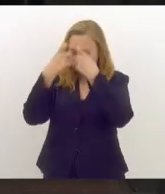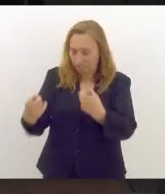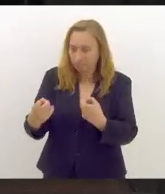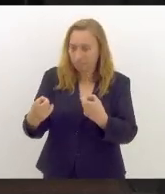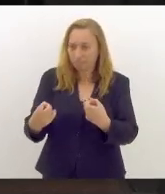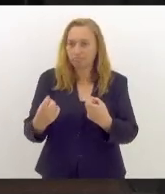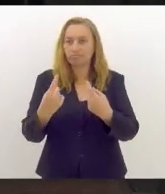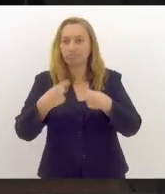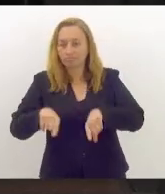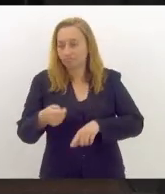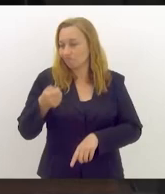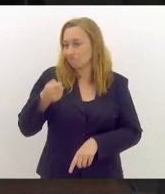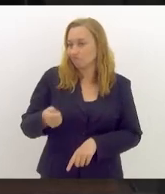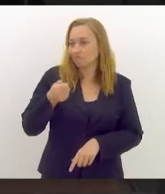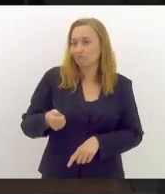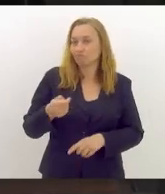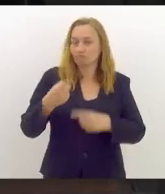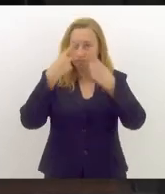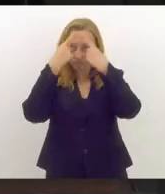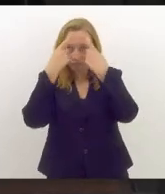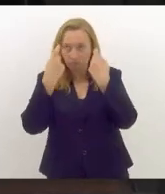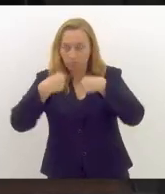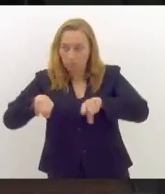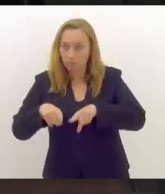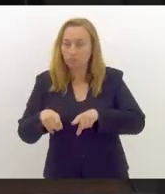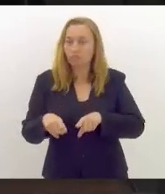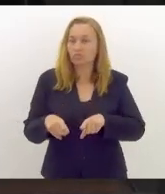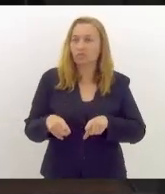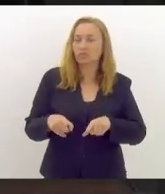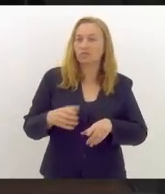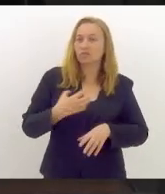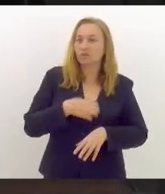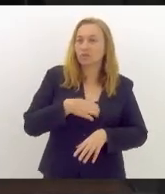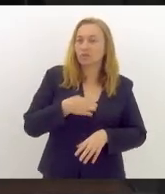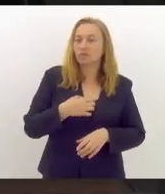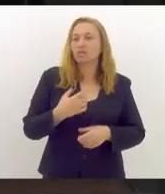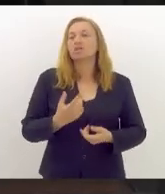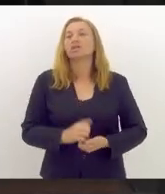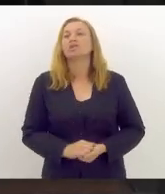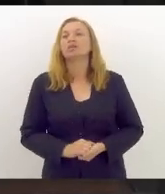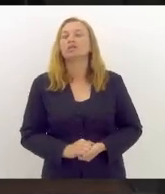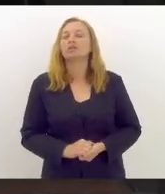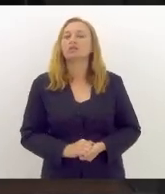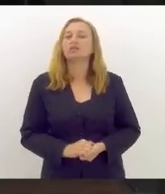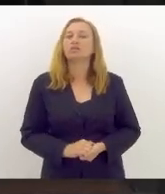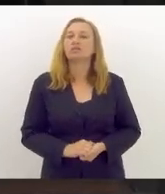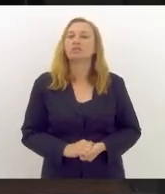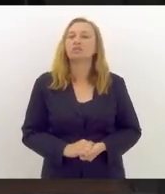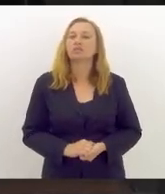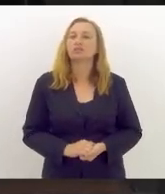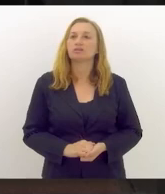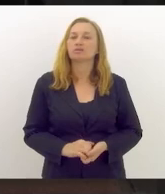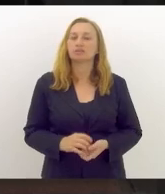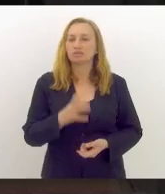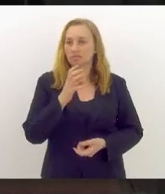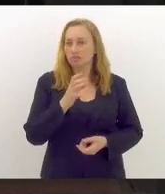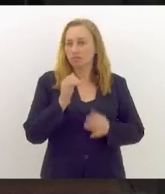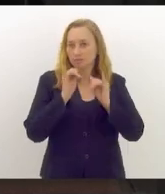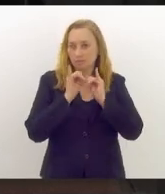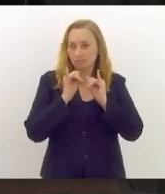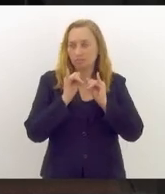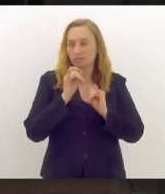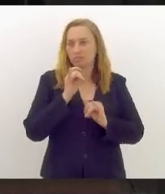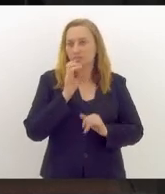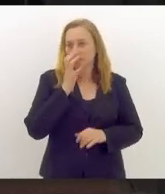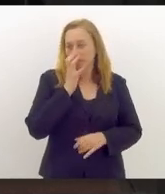contra o autoritarismo, contra o ódio, contra a intolerância, e ao mesmo tempo denunciar e pedir providências